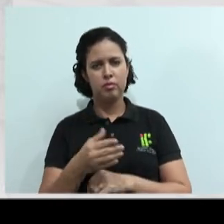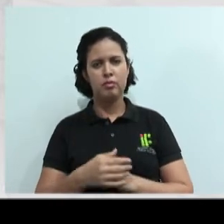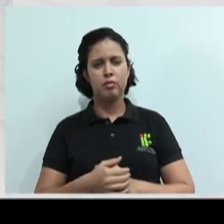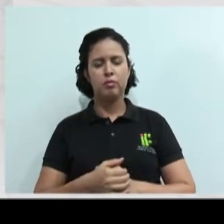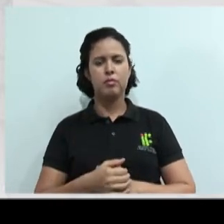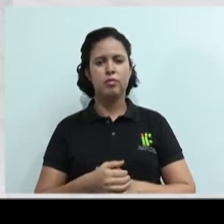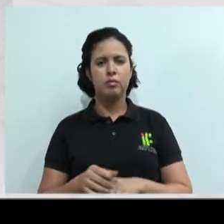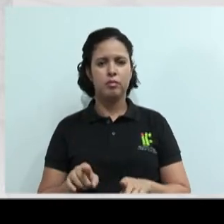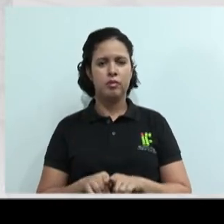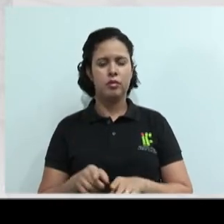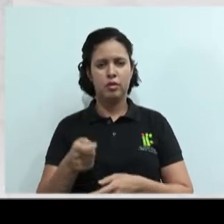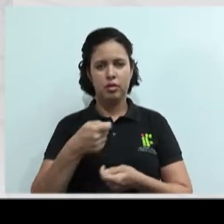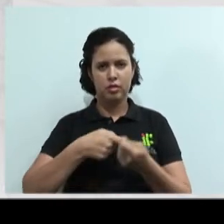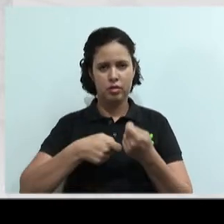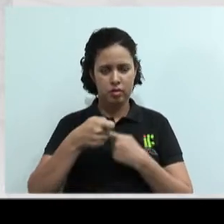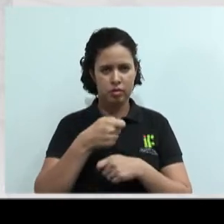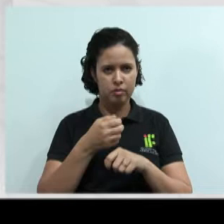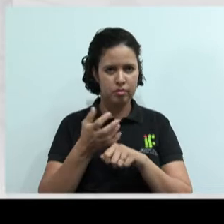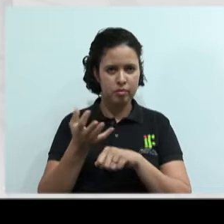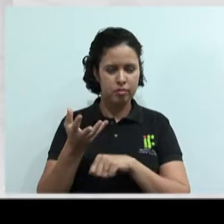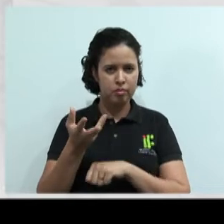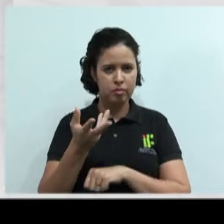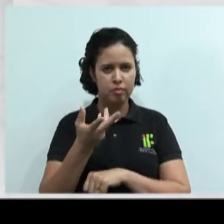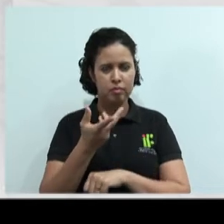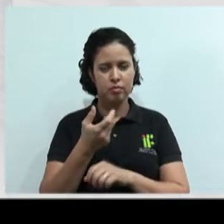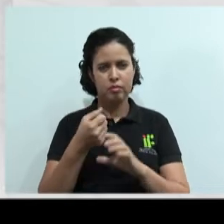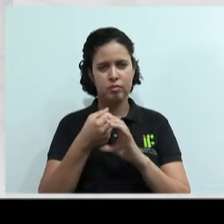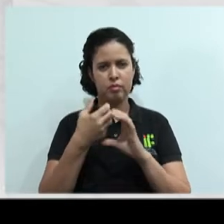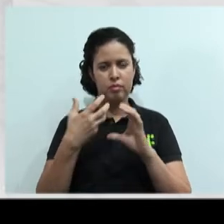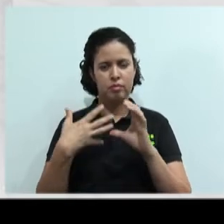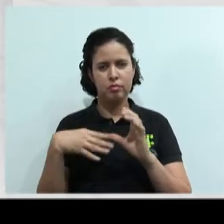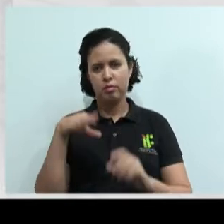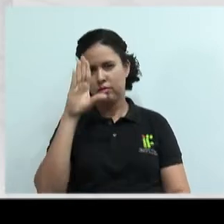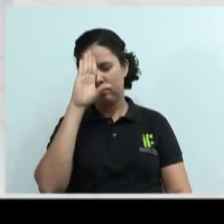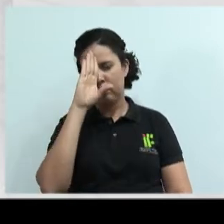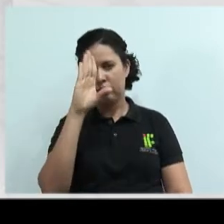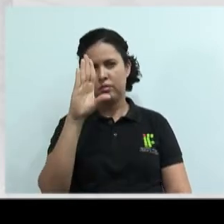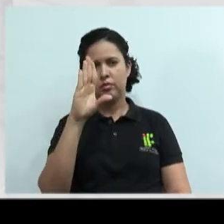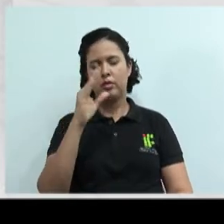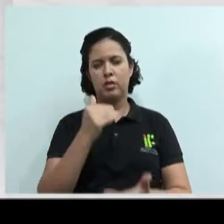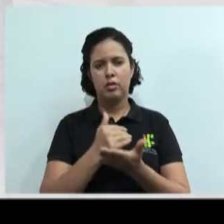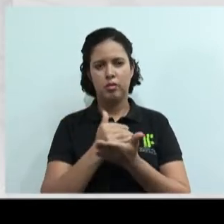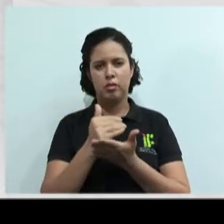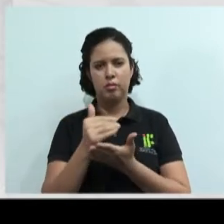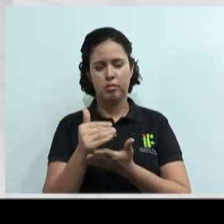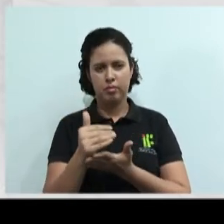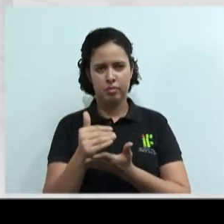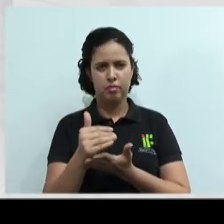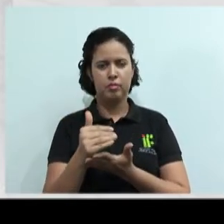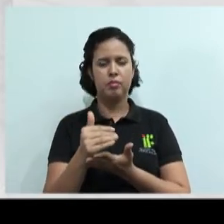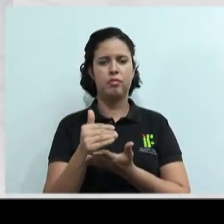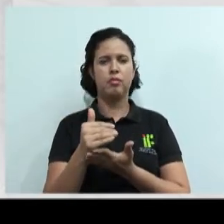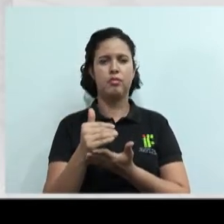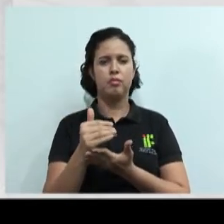persuasivo. E uma das características principais do mesmo é que ele começa a negociar procurando quebrar o gelo.